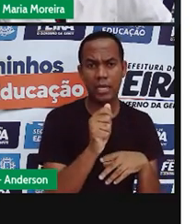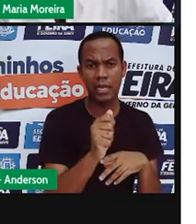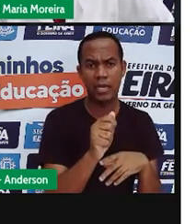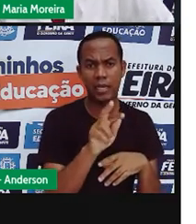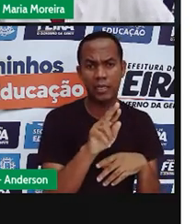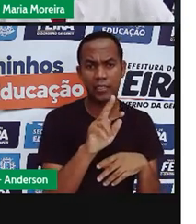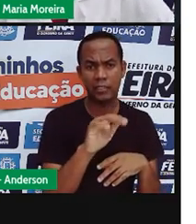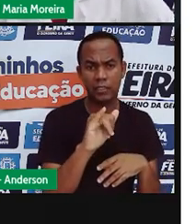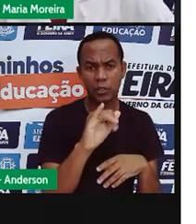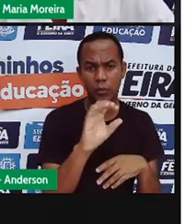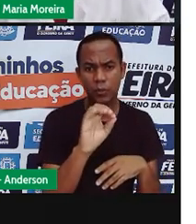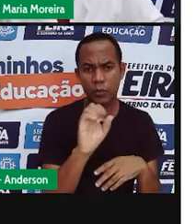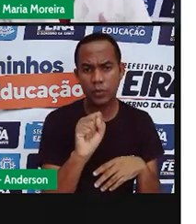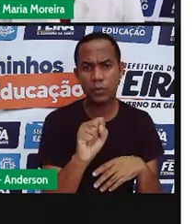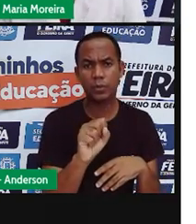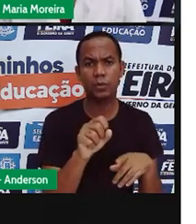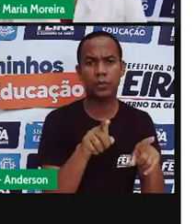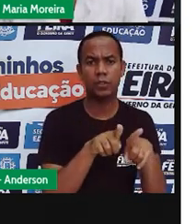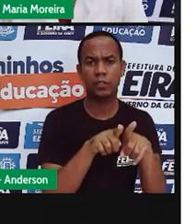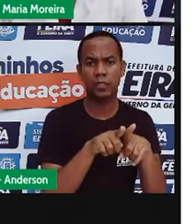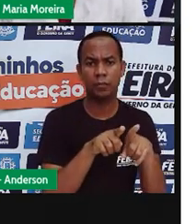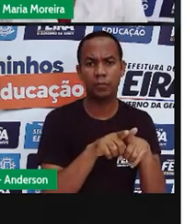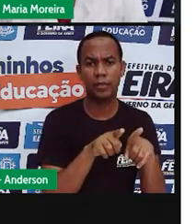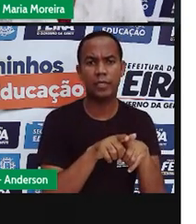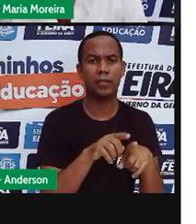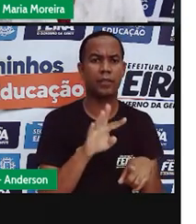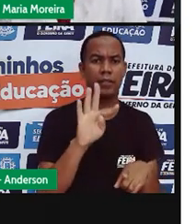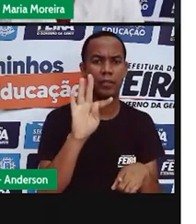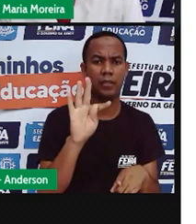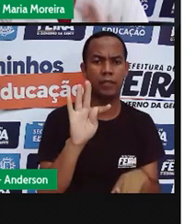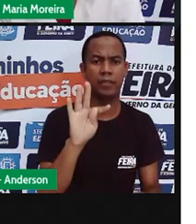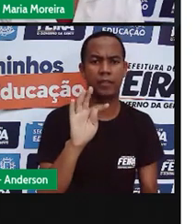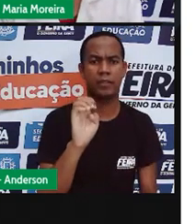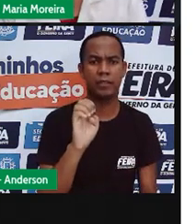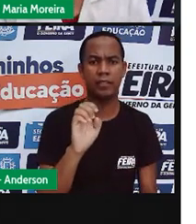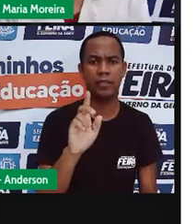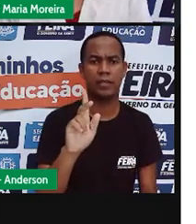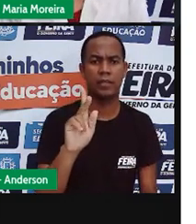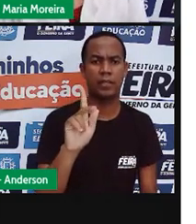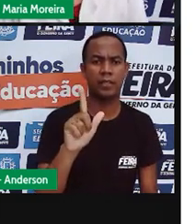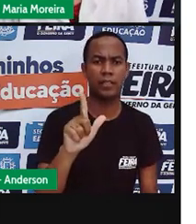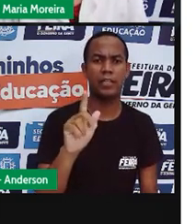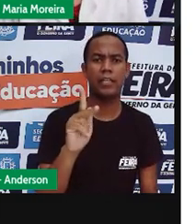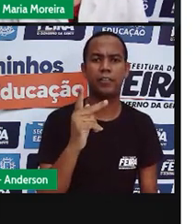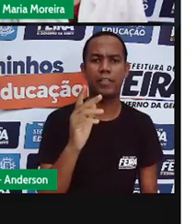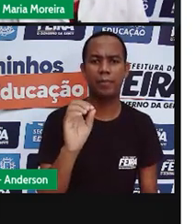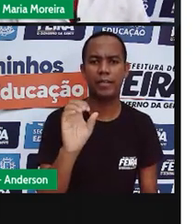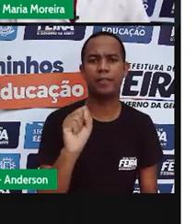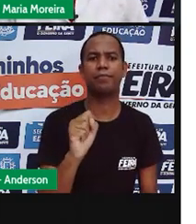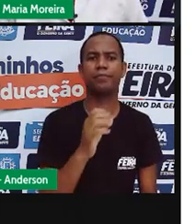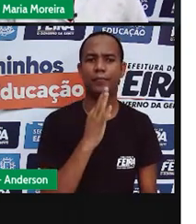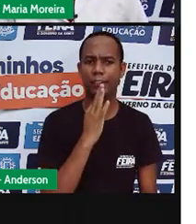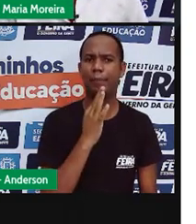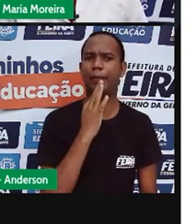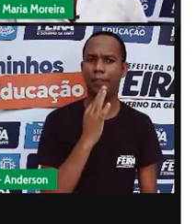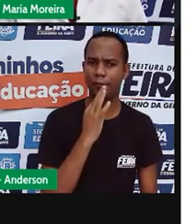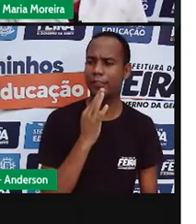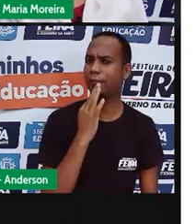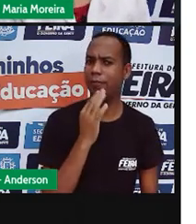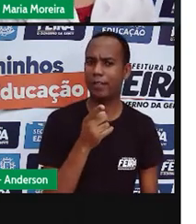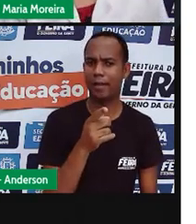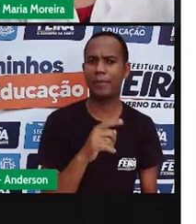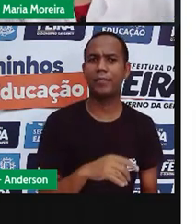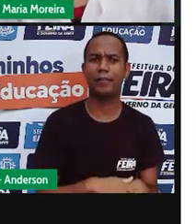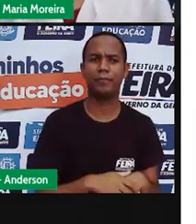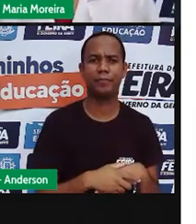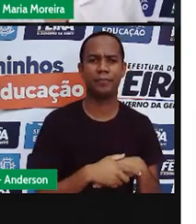Nécara. Eu conheço como capitão. Que não tá o nome aí, mas eu conheço como capitão. Tu conhece como capitão,